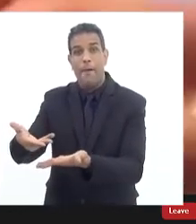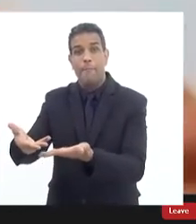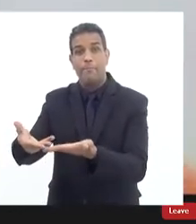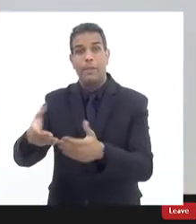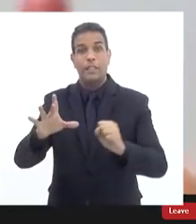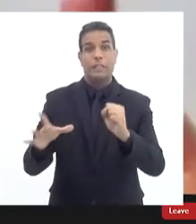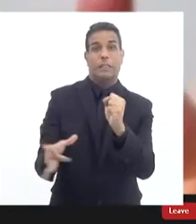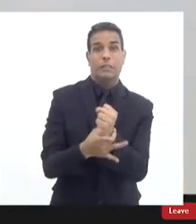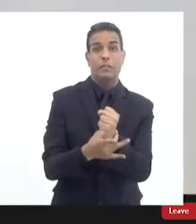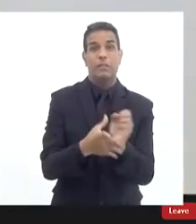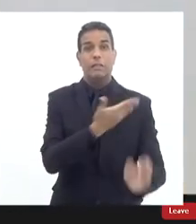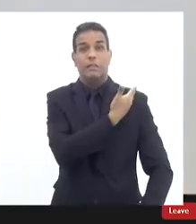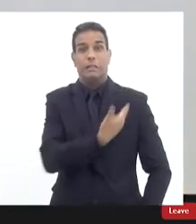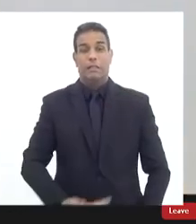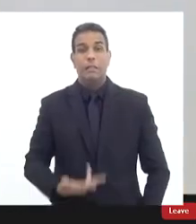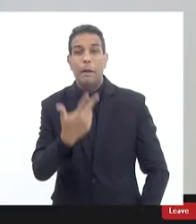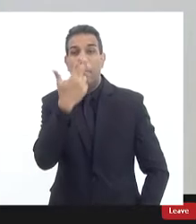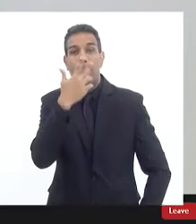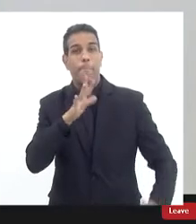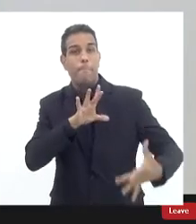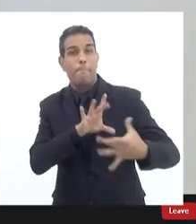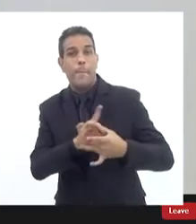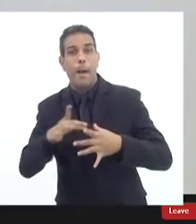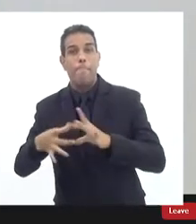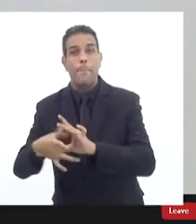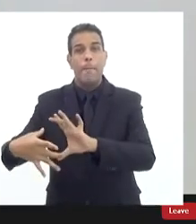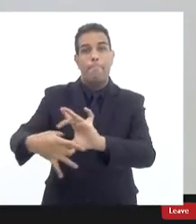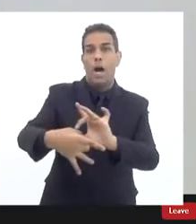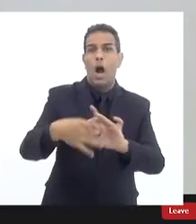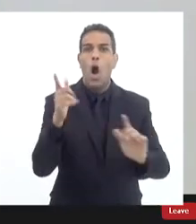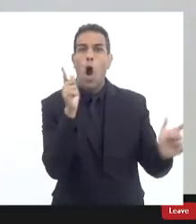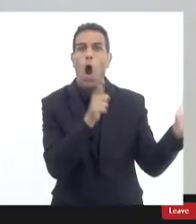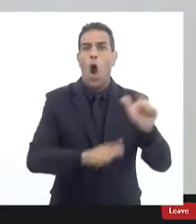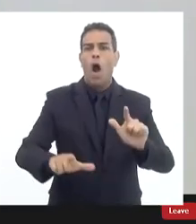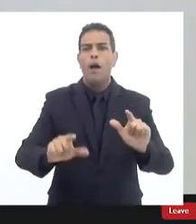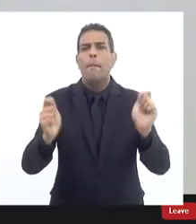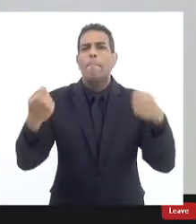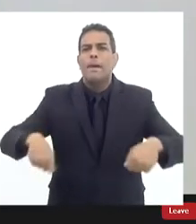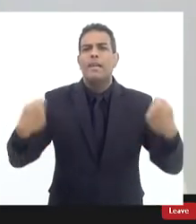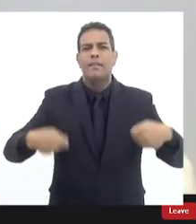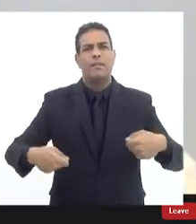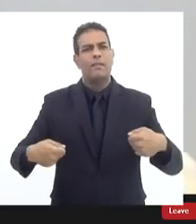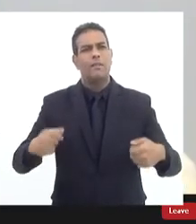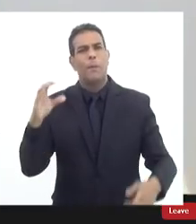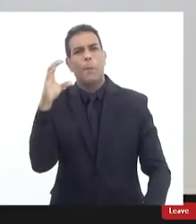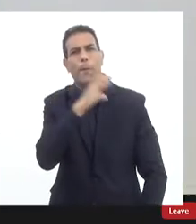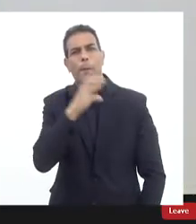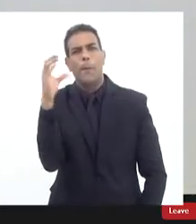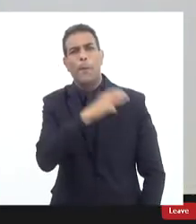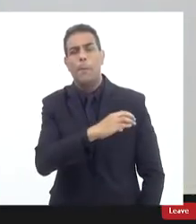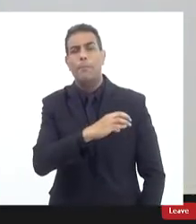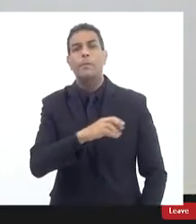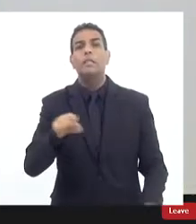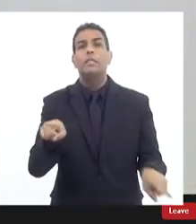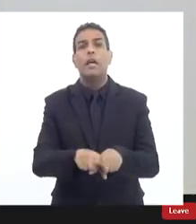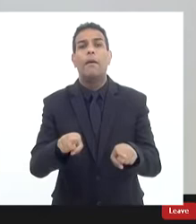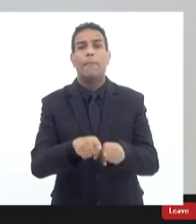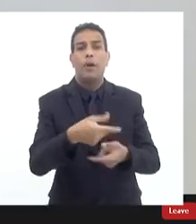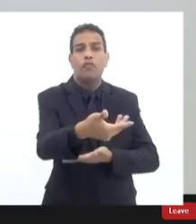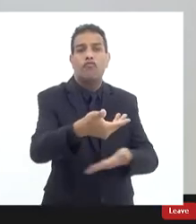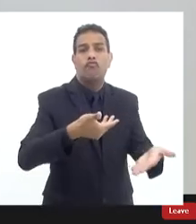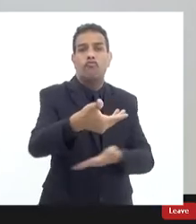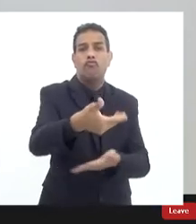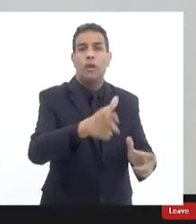justiça elas precisam ter mais oxigenação e proximidade com o destinatário dos serviços